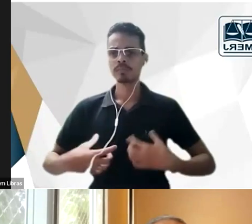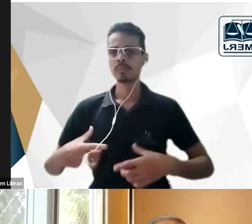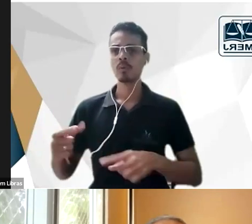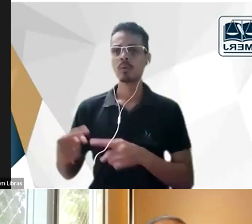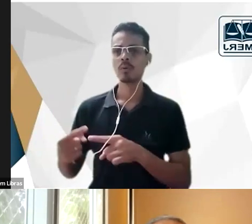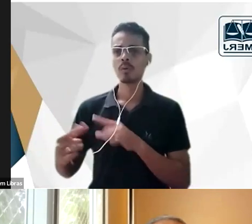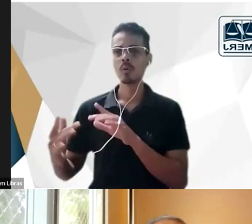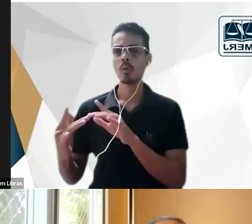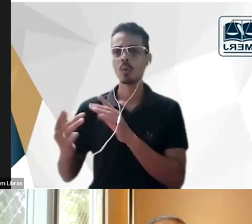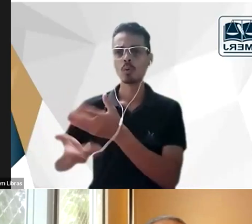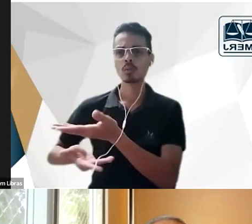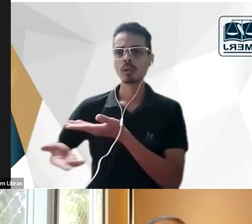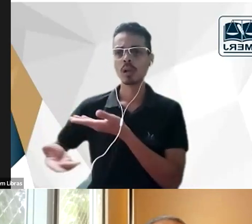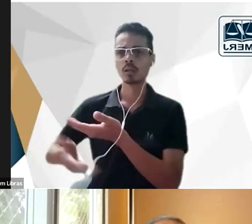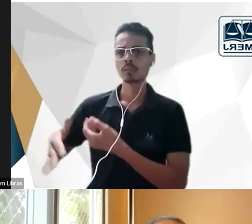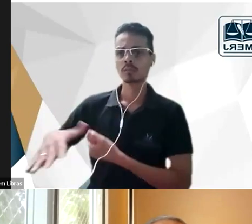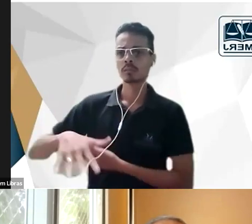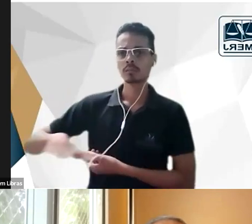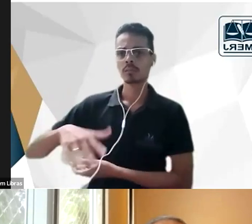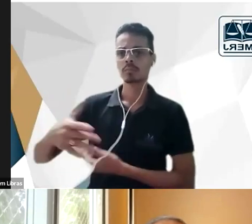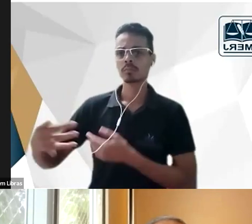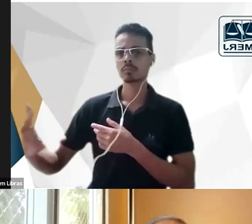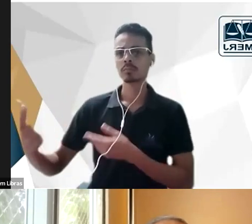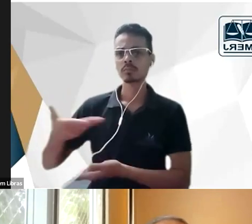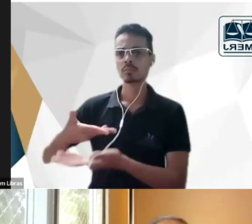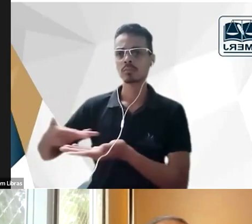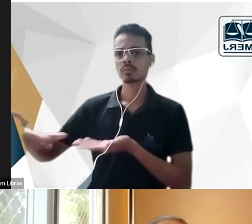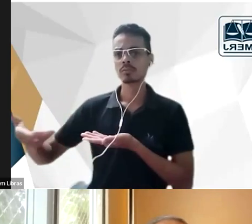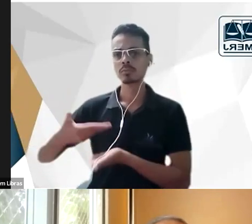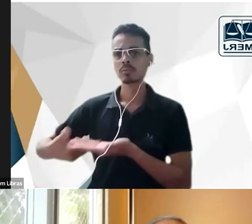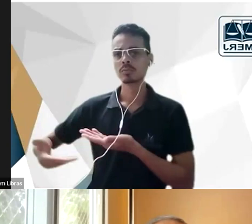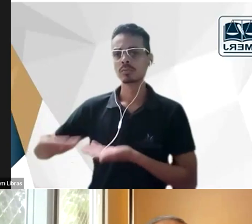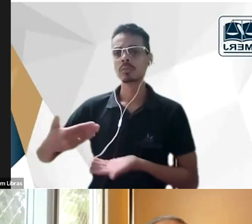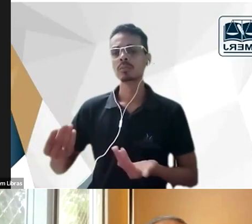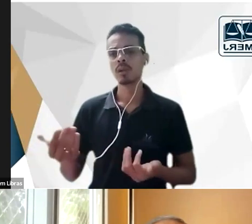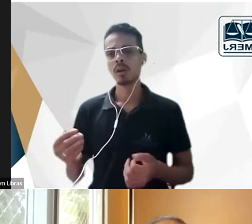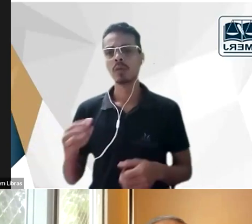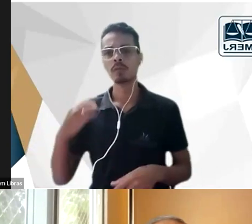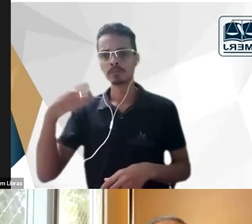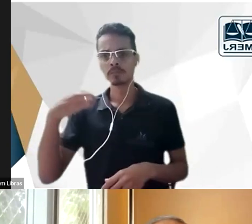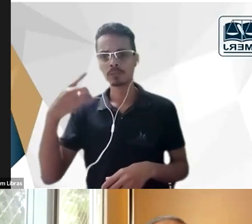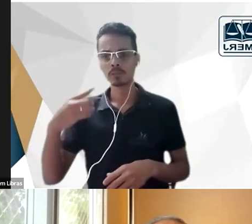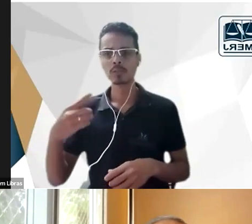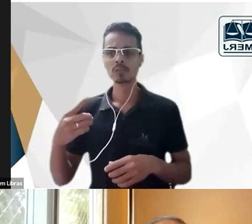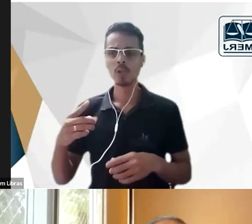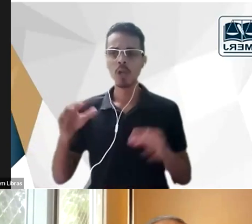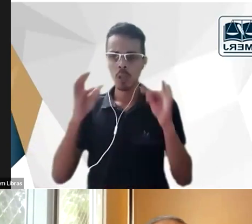existem essas trocas de sistema e ambiente essa visão do direito como organismo Tobias já vai ter